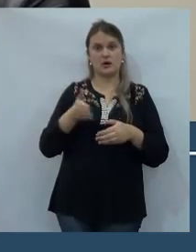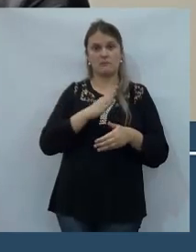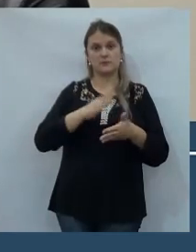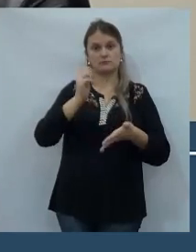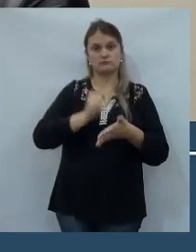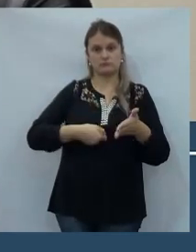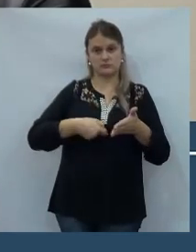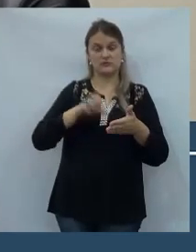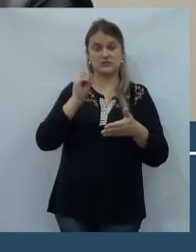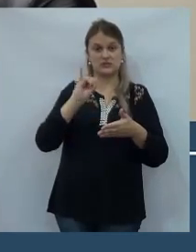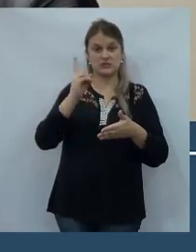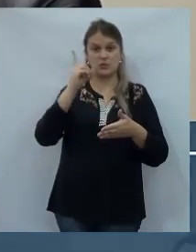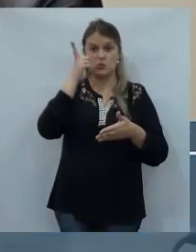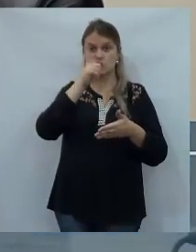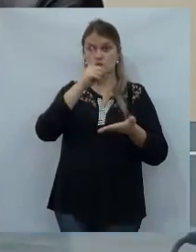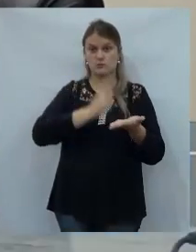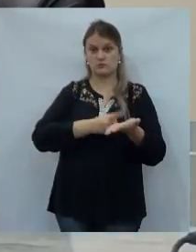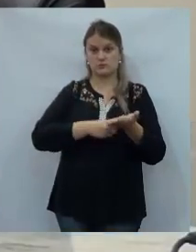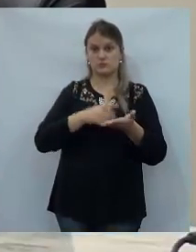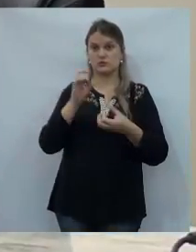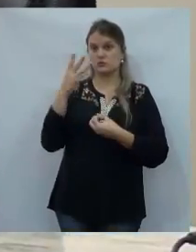Se não for cumprido. Seria isso, senhor presidente. Muito obrigado.